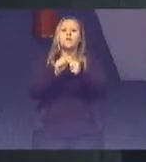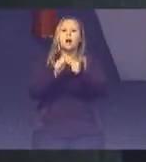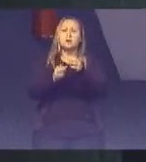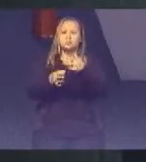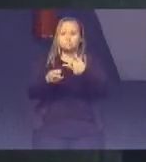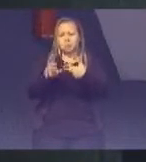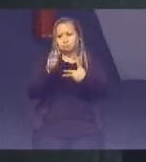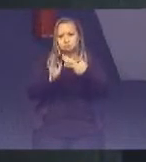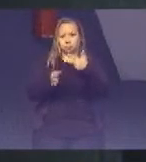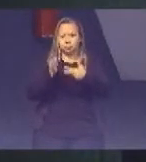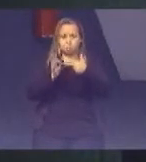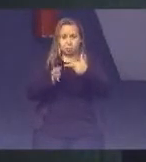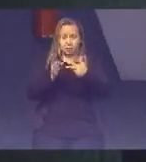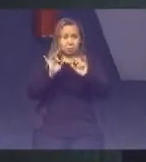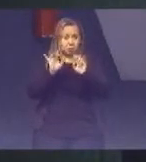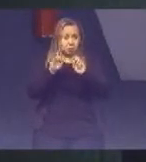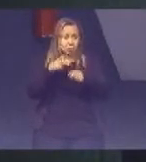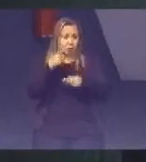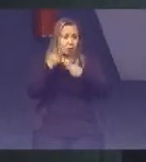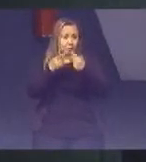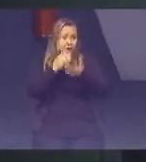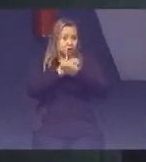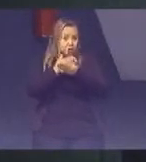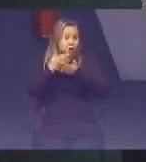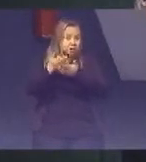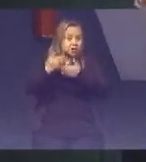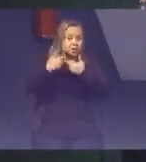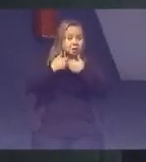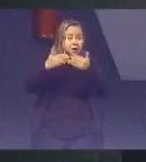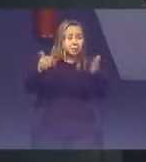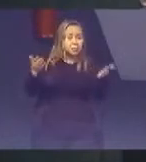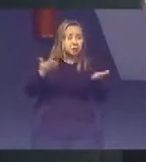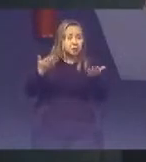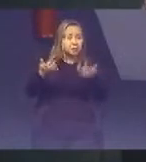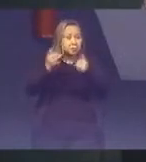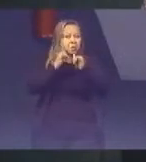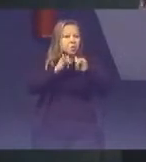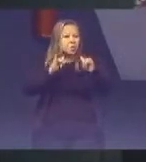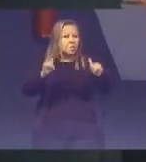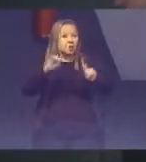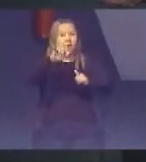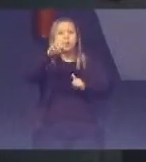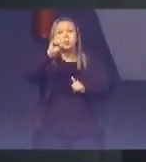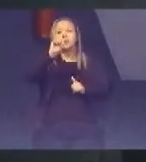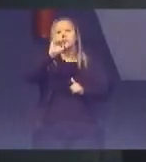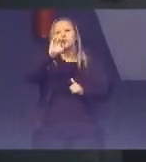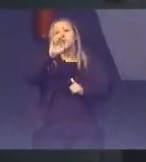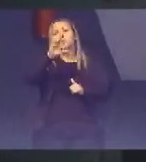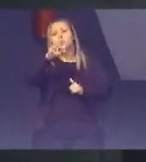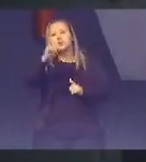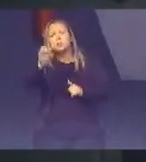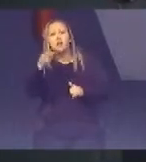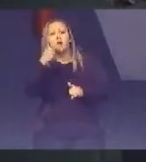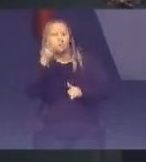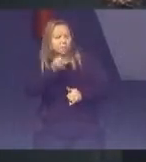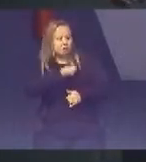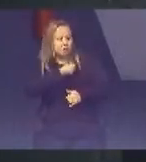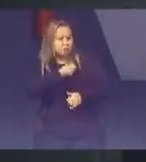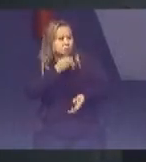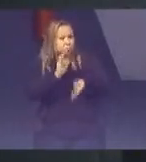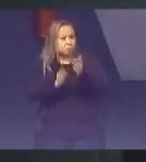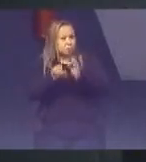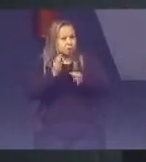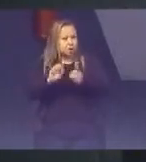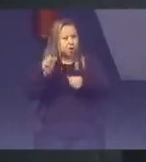Então, só falando do início da abertura hoje Com a fala da Joessi Dizendo quais são os números Daquilo que o judiciário